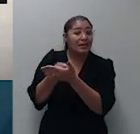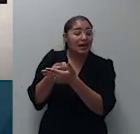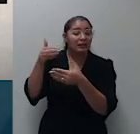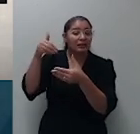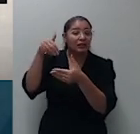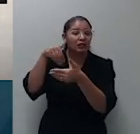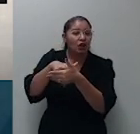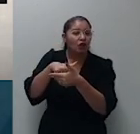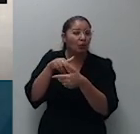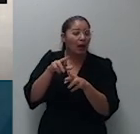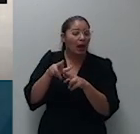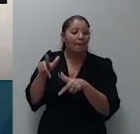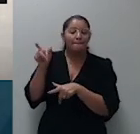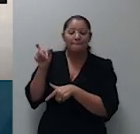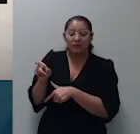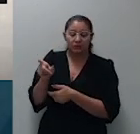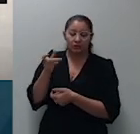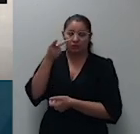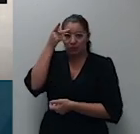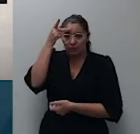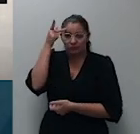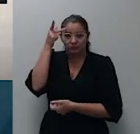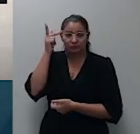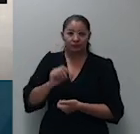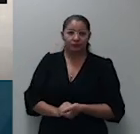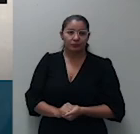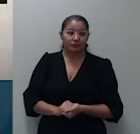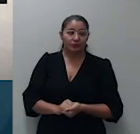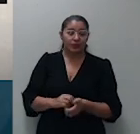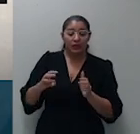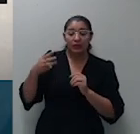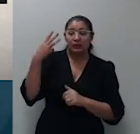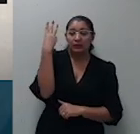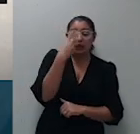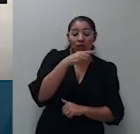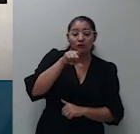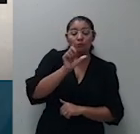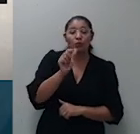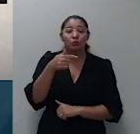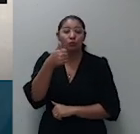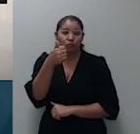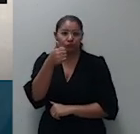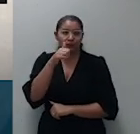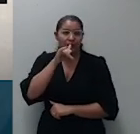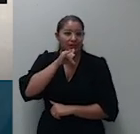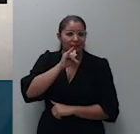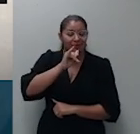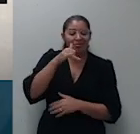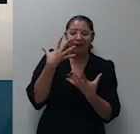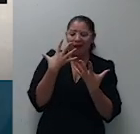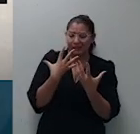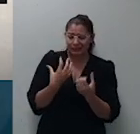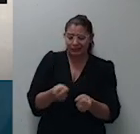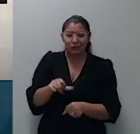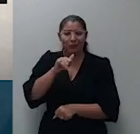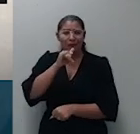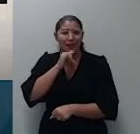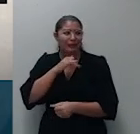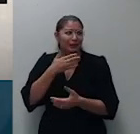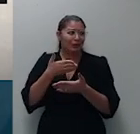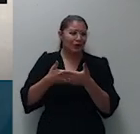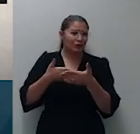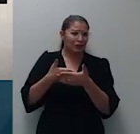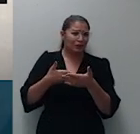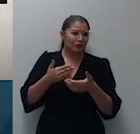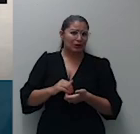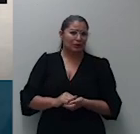3.1 digo assentou-se ademais a inviabilidade da equiparação entre doença